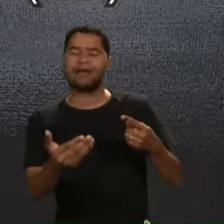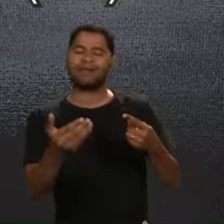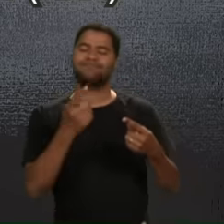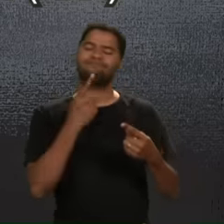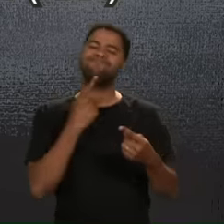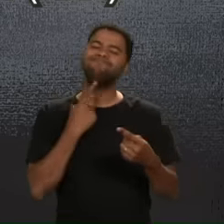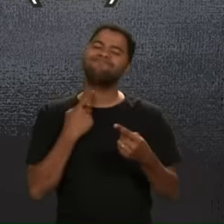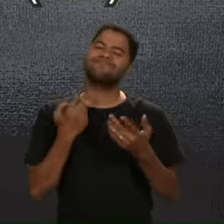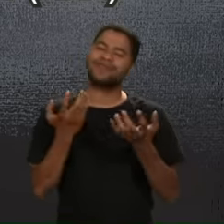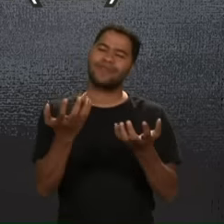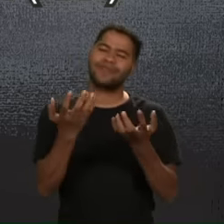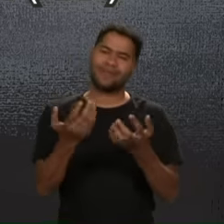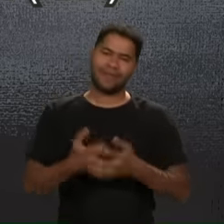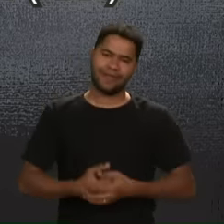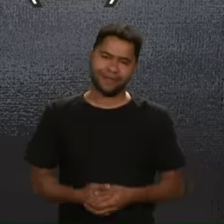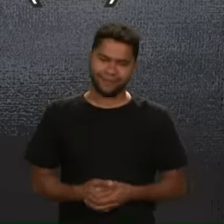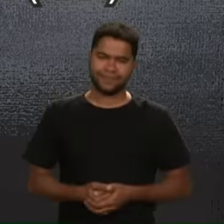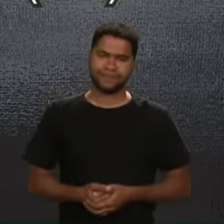desejais